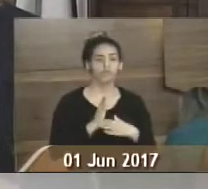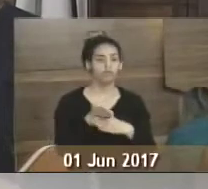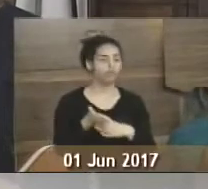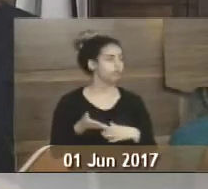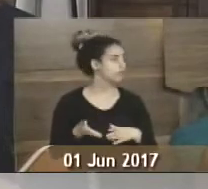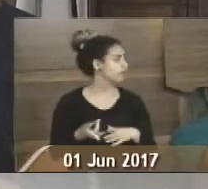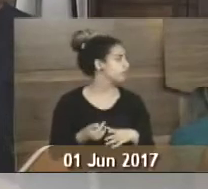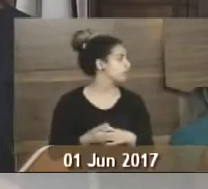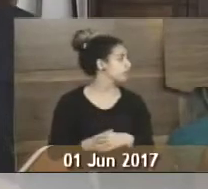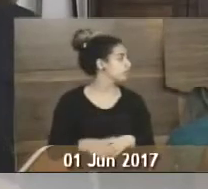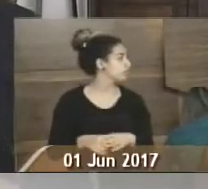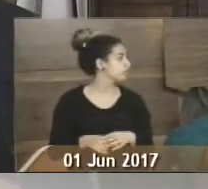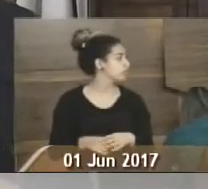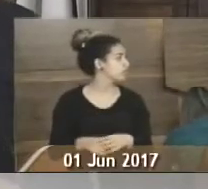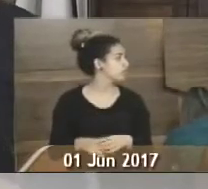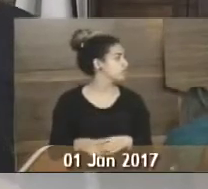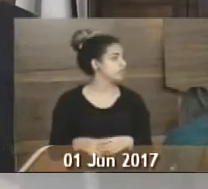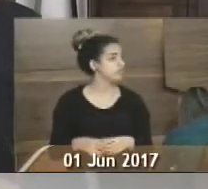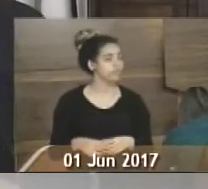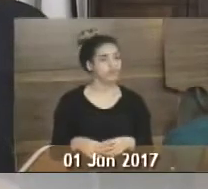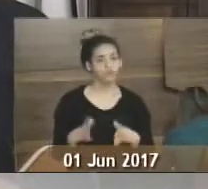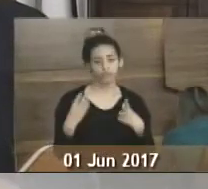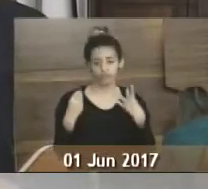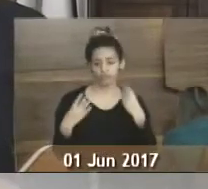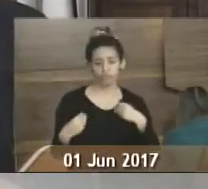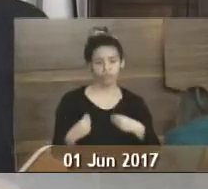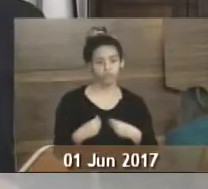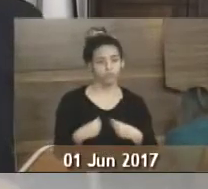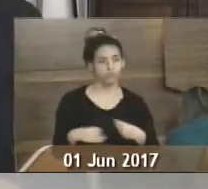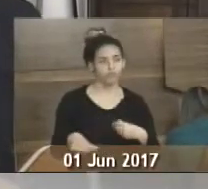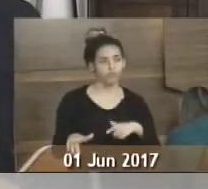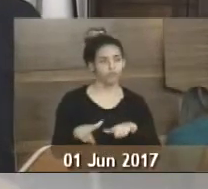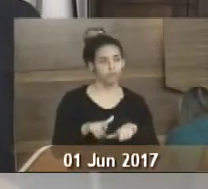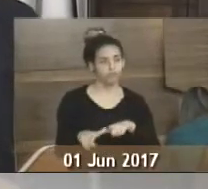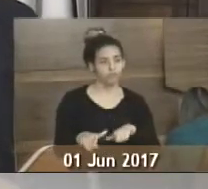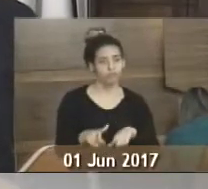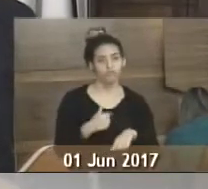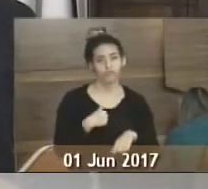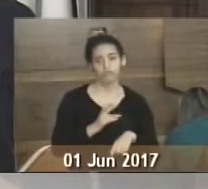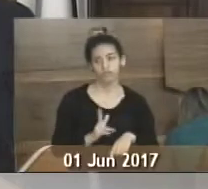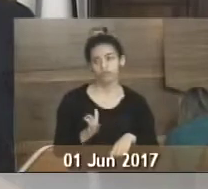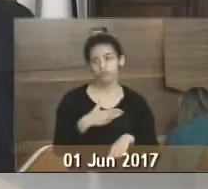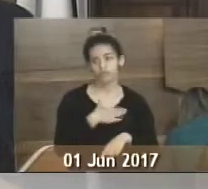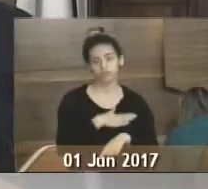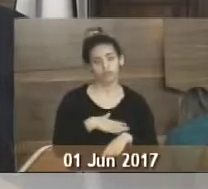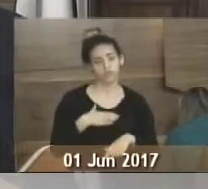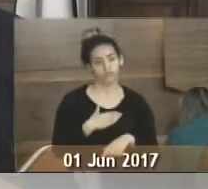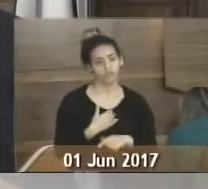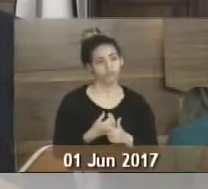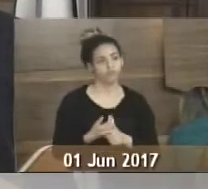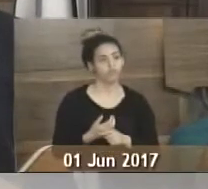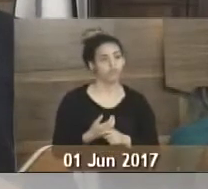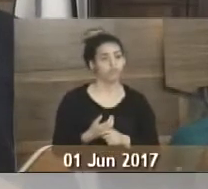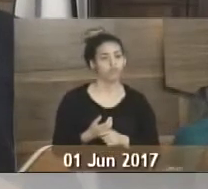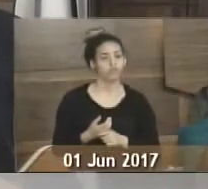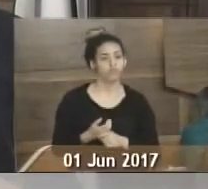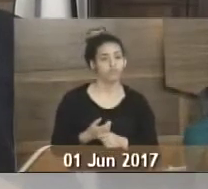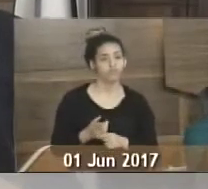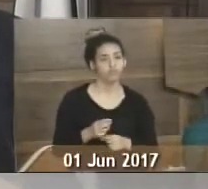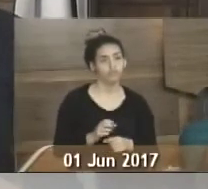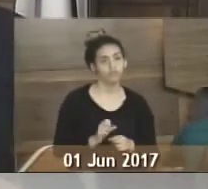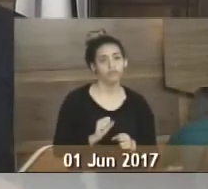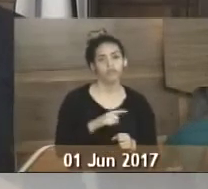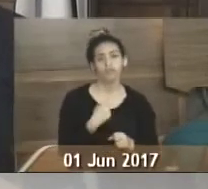exames admissionais, então, sempre gostei da postura dele. E isso nos traz mais